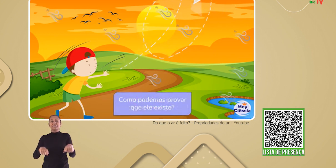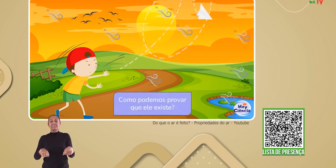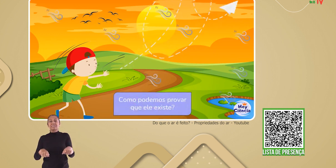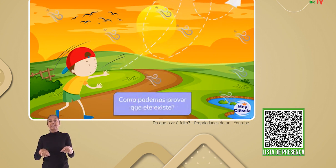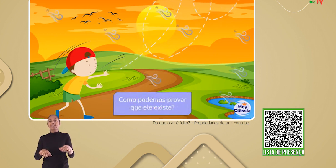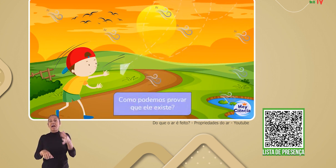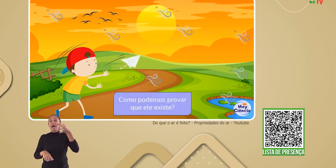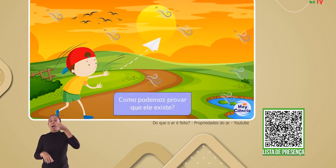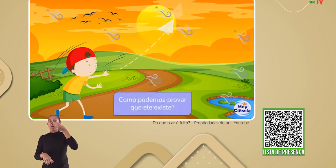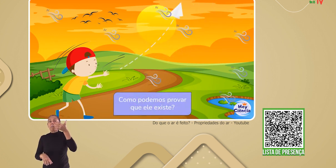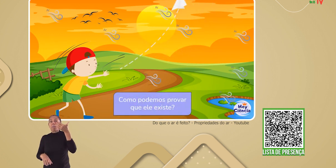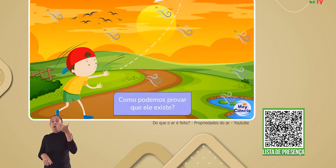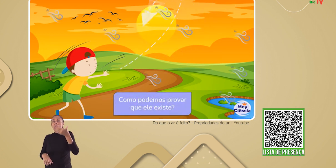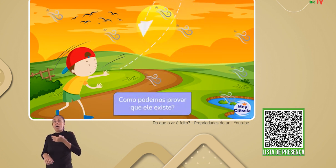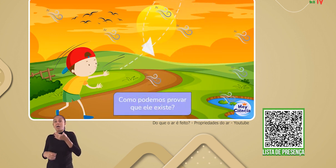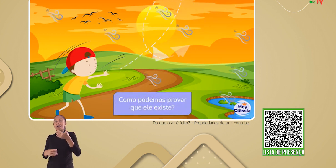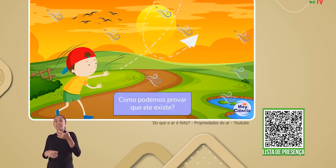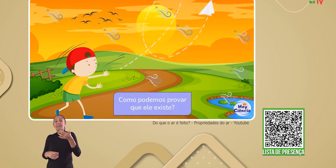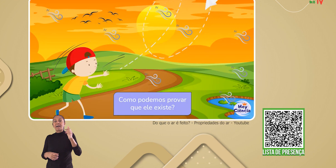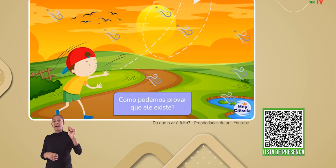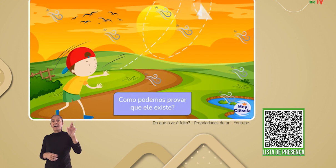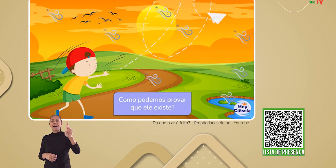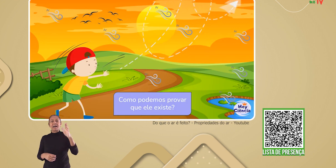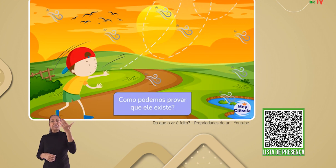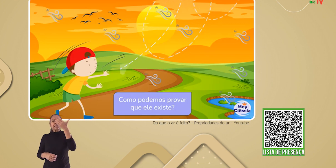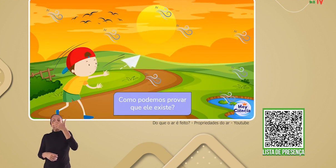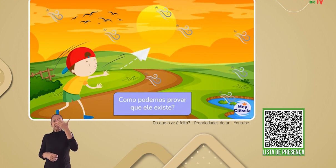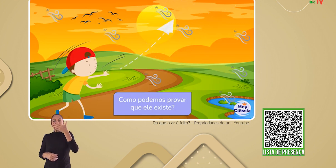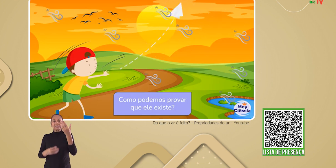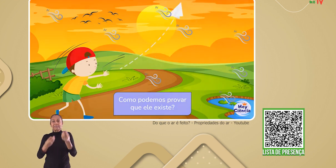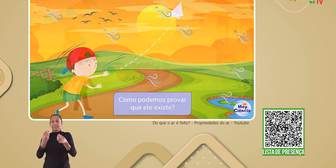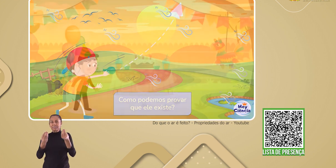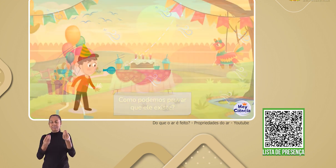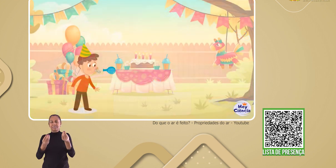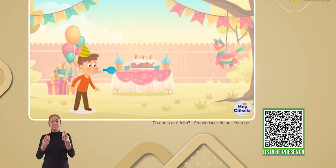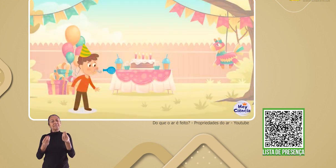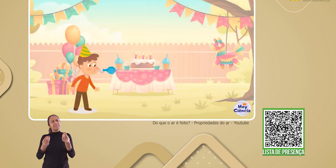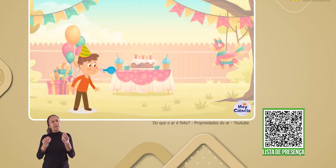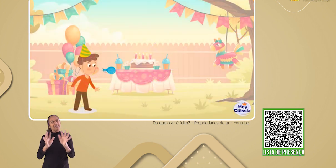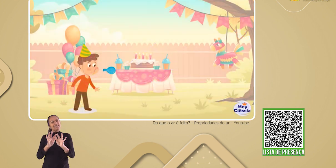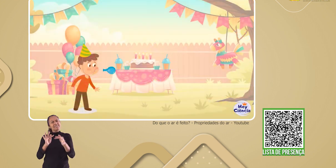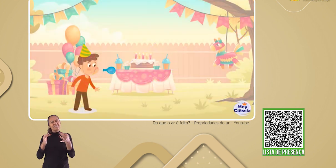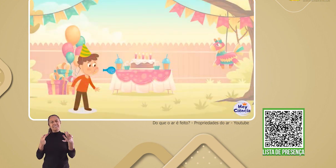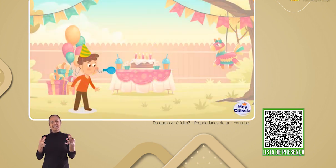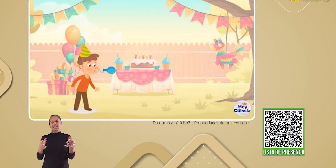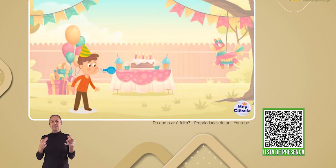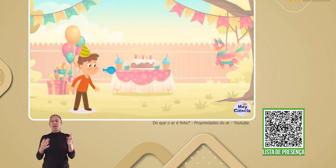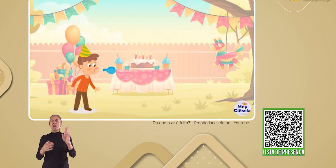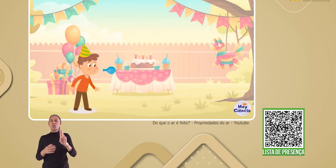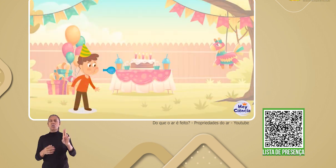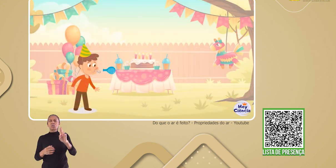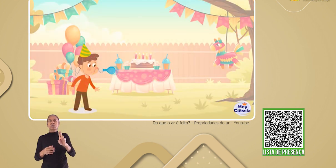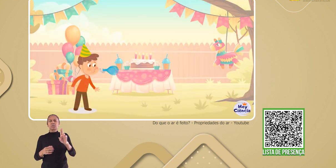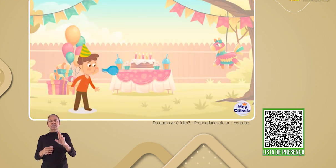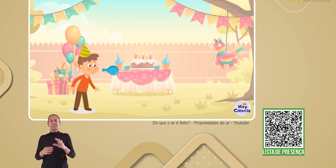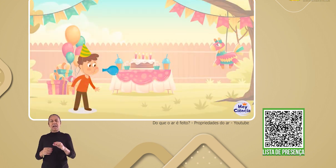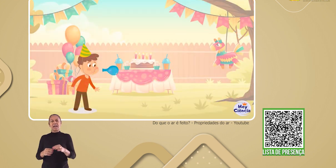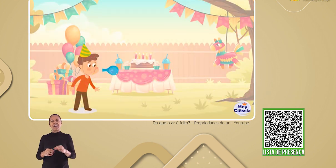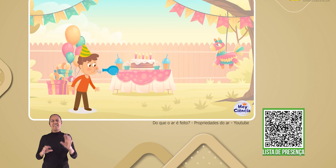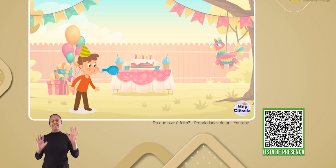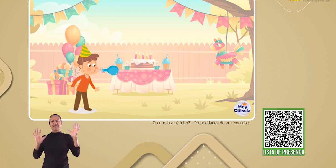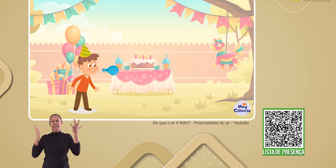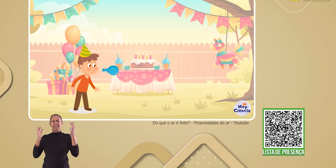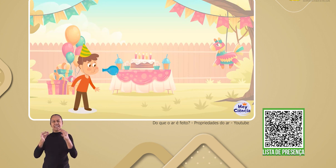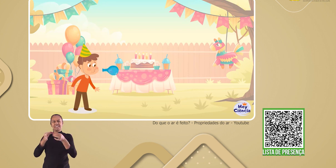provar a existência do ar uma vez que não é possível vê-lo? Uma das maneiras mais simples é usar um